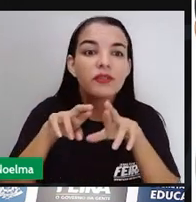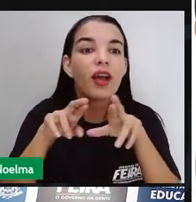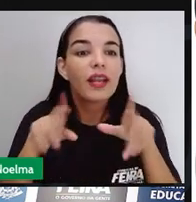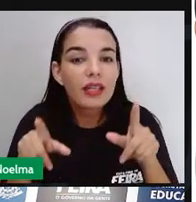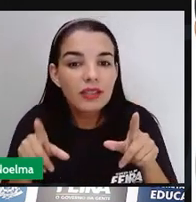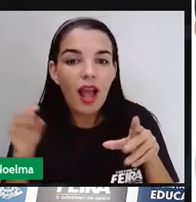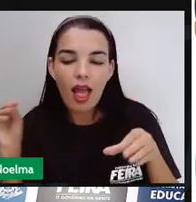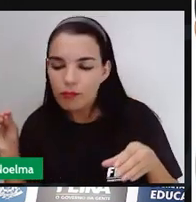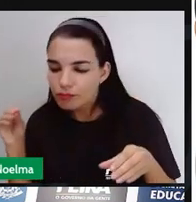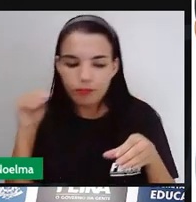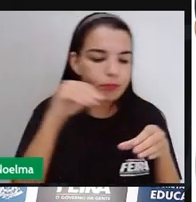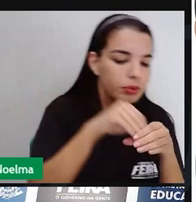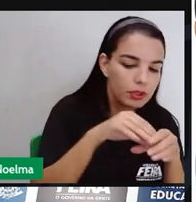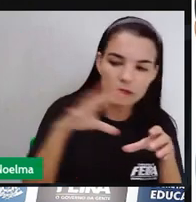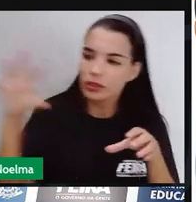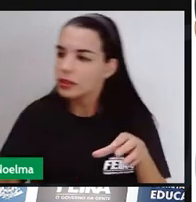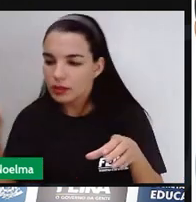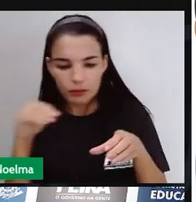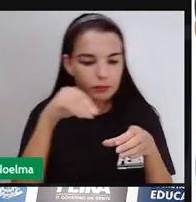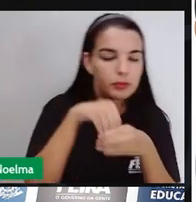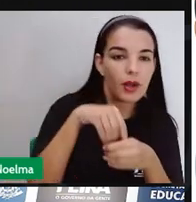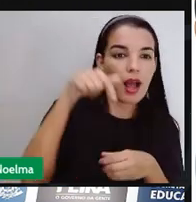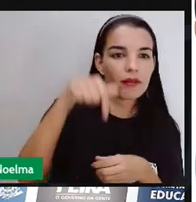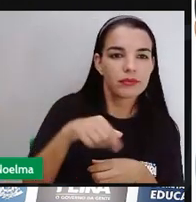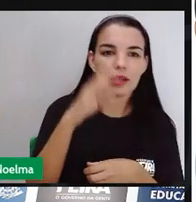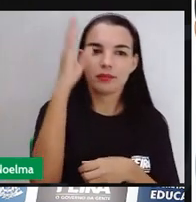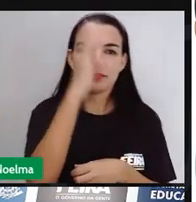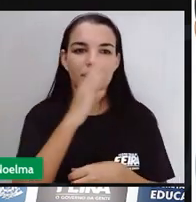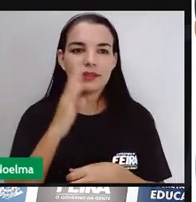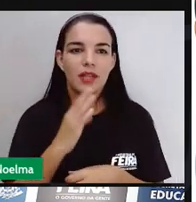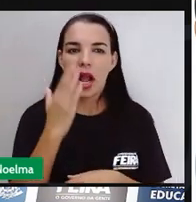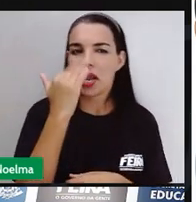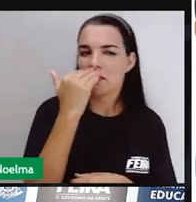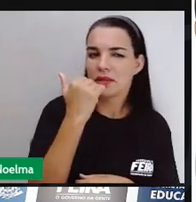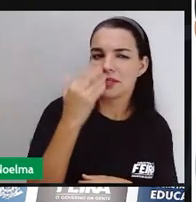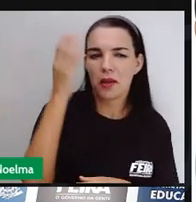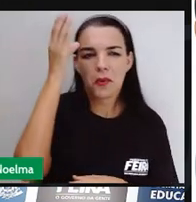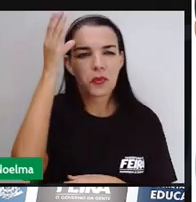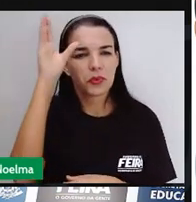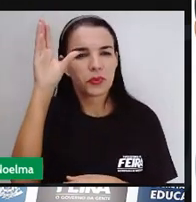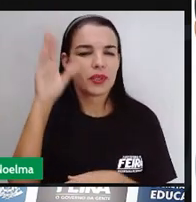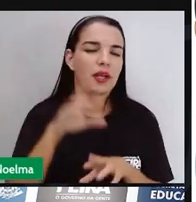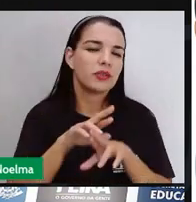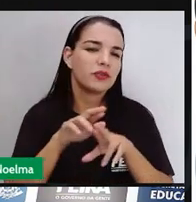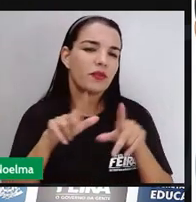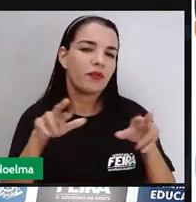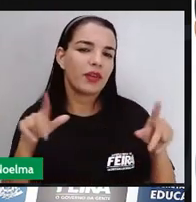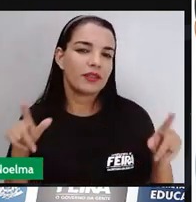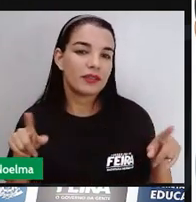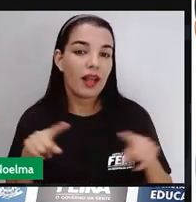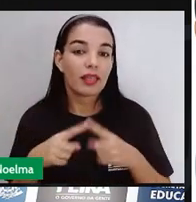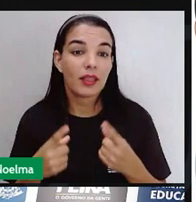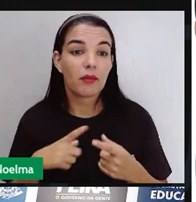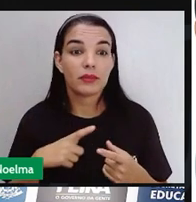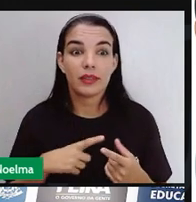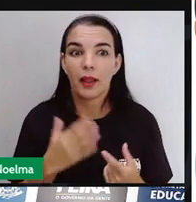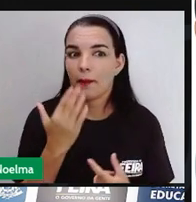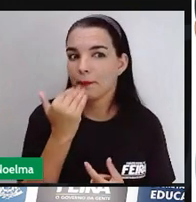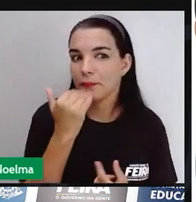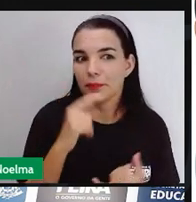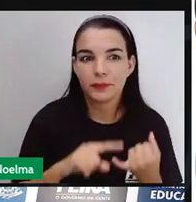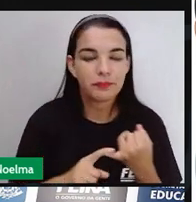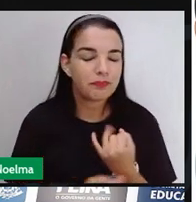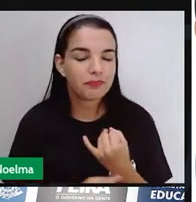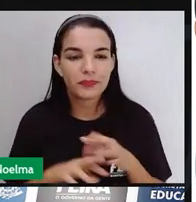alto à cultura e aos costumes aqui do Brasil. E assim nós temos uma série de pratos, como é o caso do